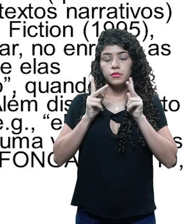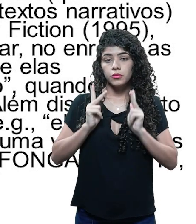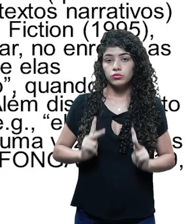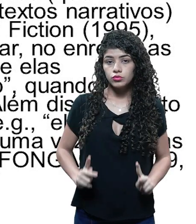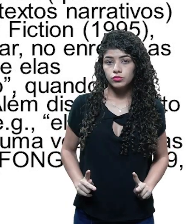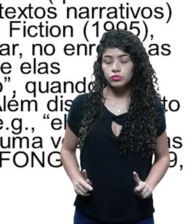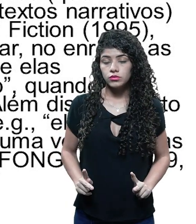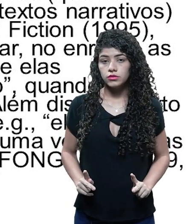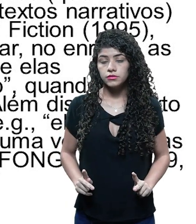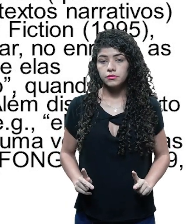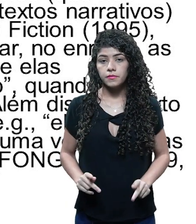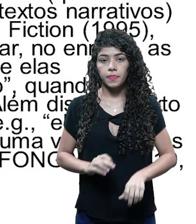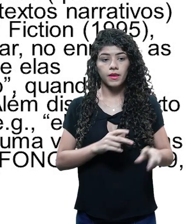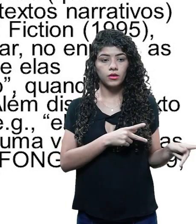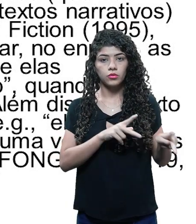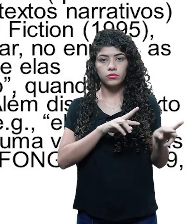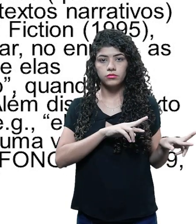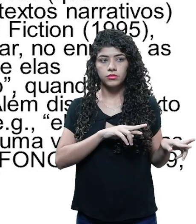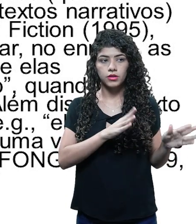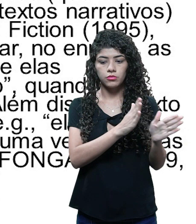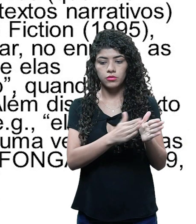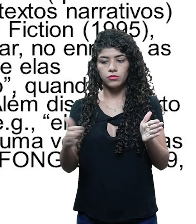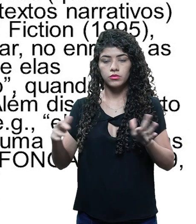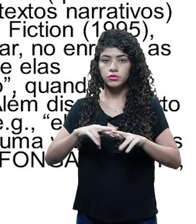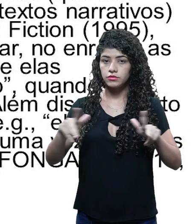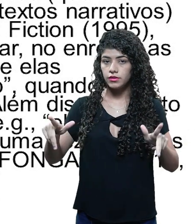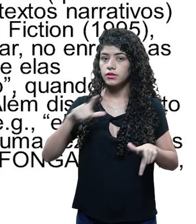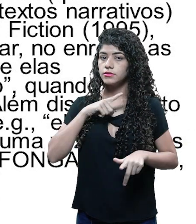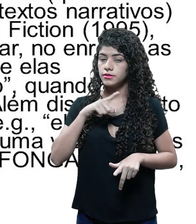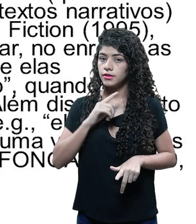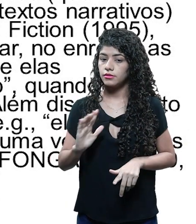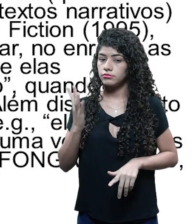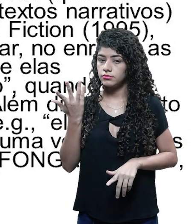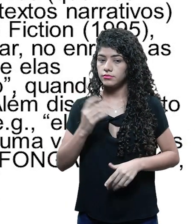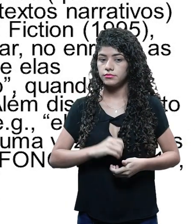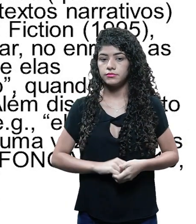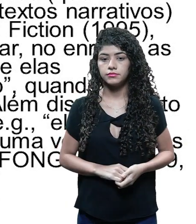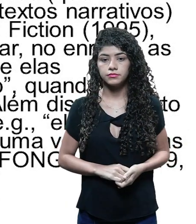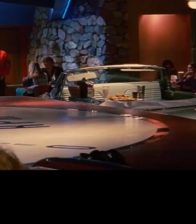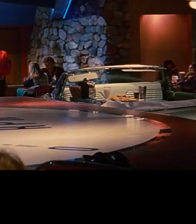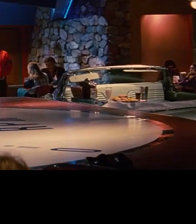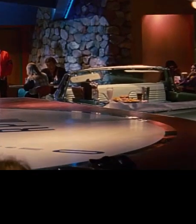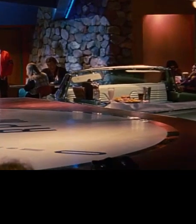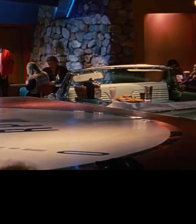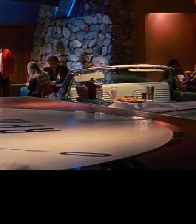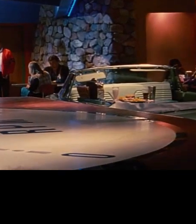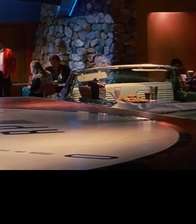as ações da fábula em uma ordem diferente daquela em que elas acontecem.